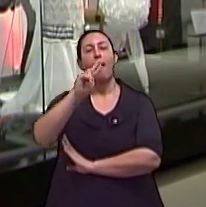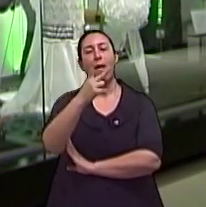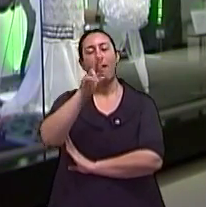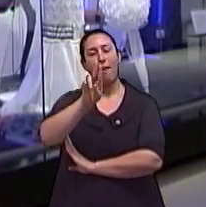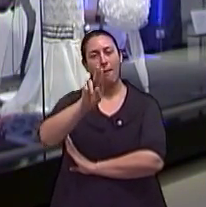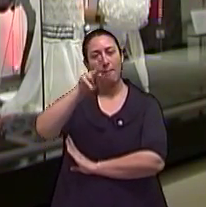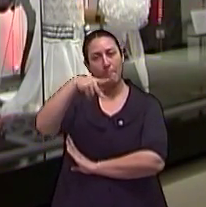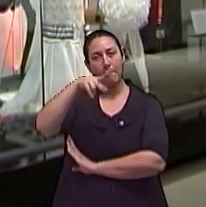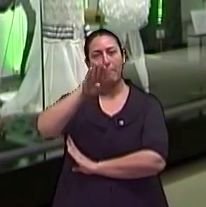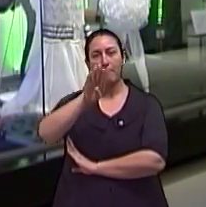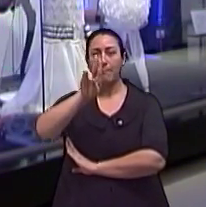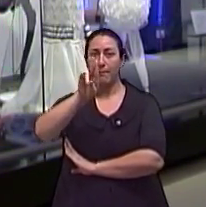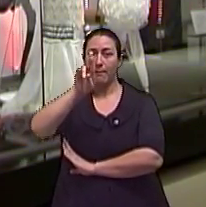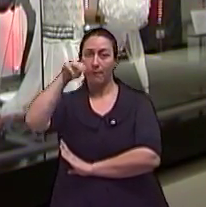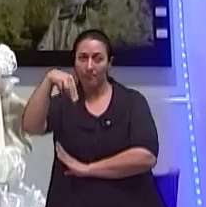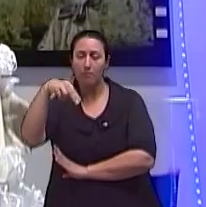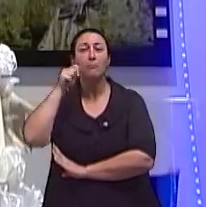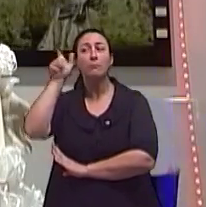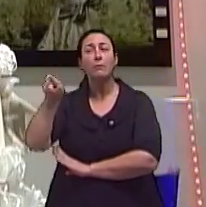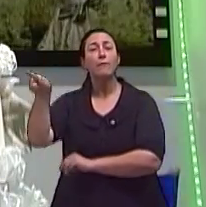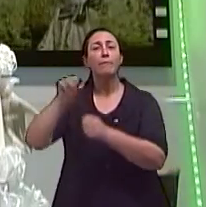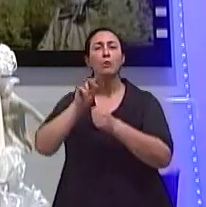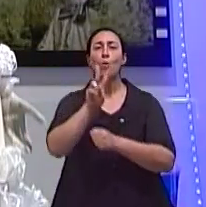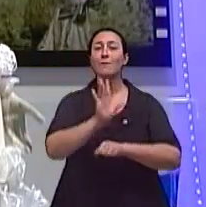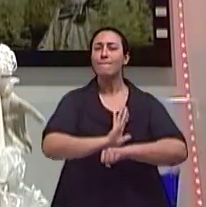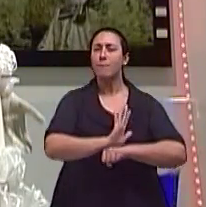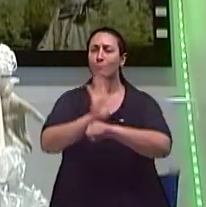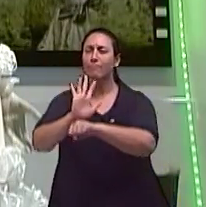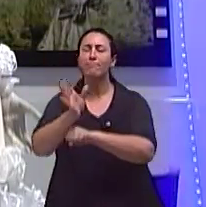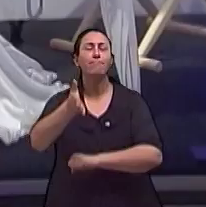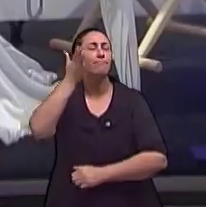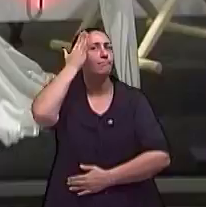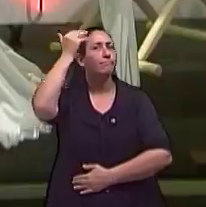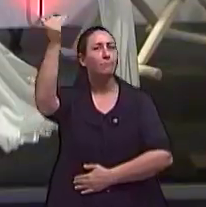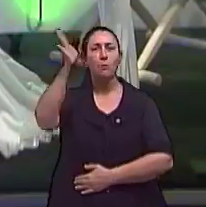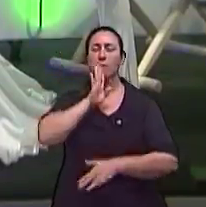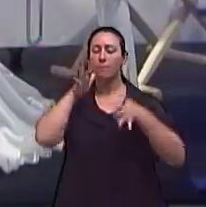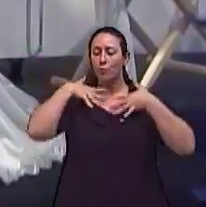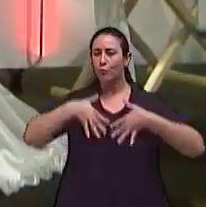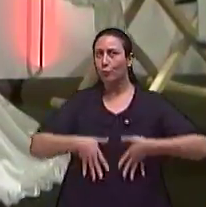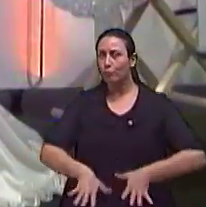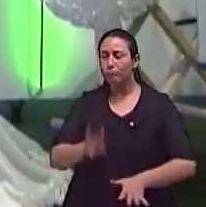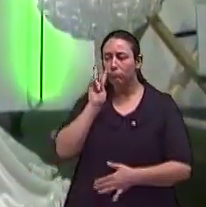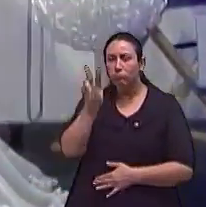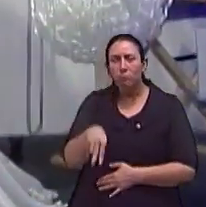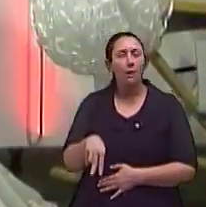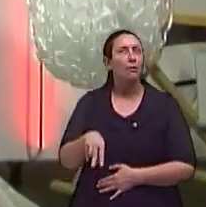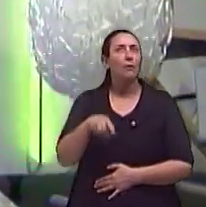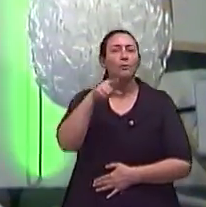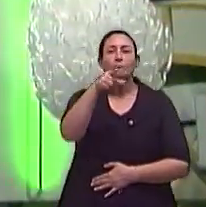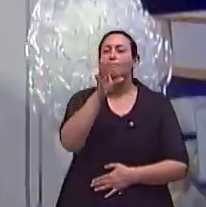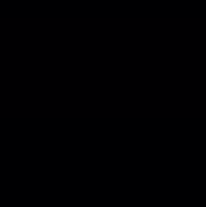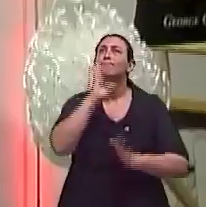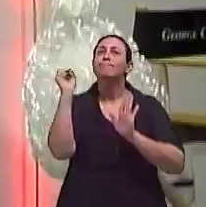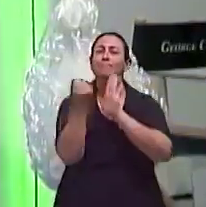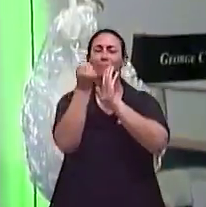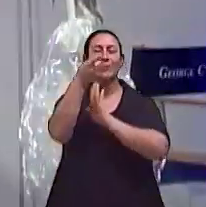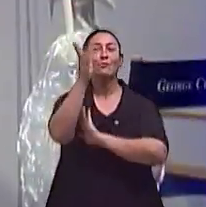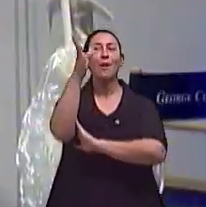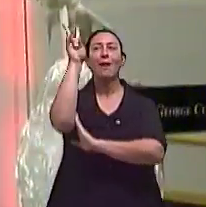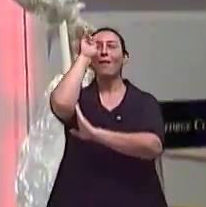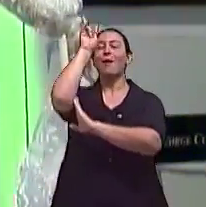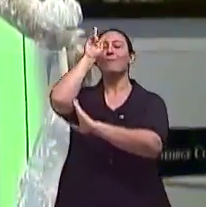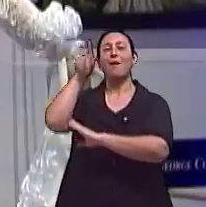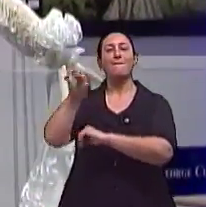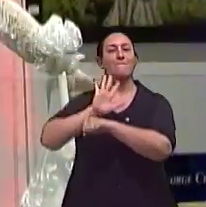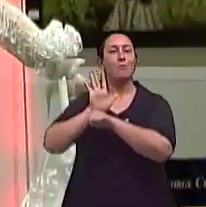Música Dama e Bonequinha de Luxo, que são dois vestidos clássicos, que até hoje, sim, tu vê aquelas imagens, já faz a